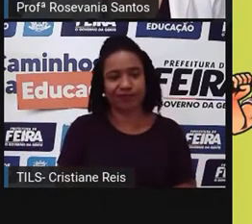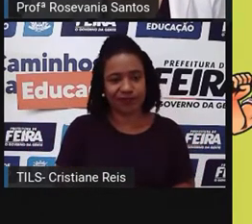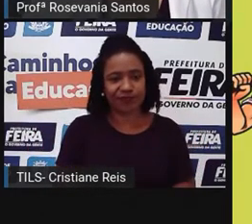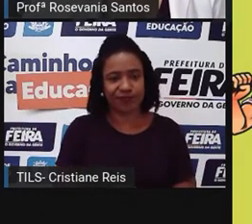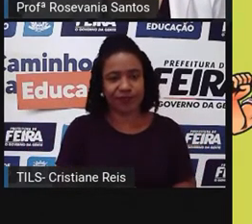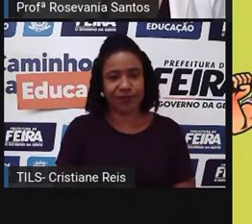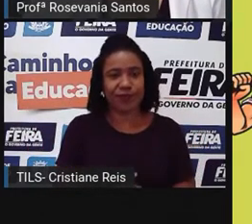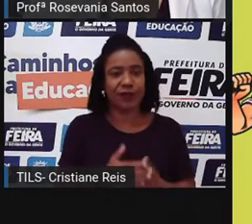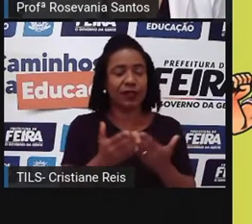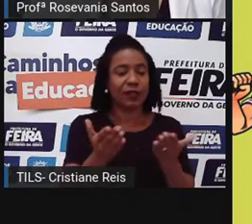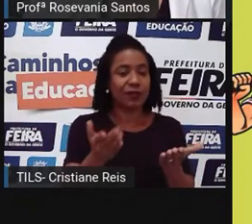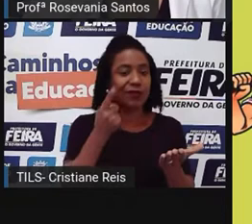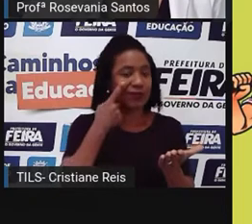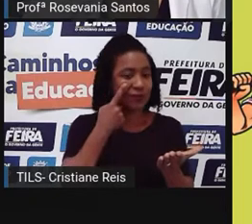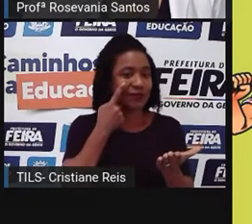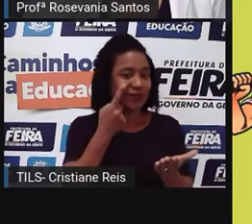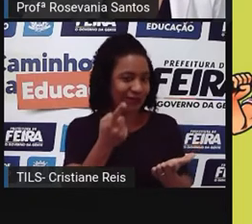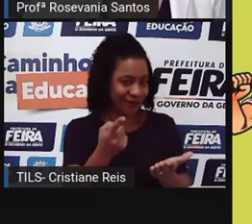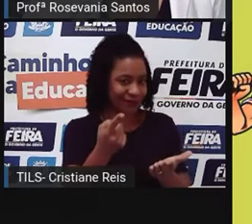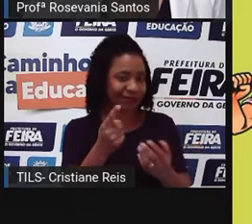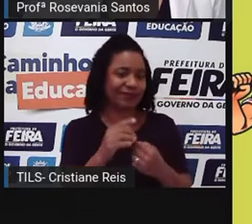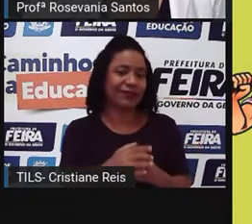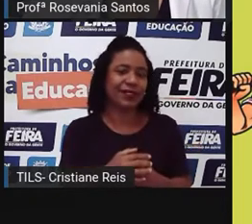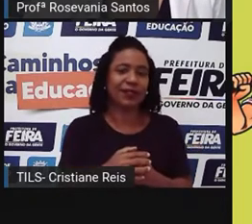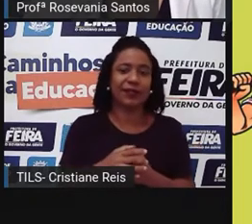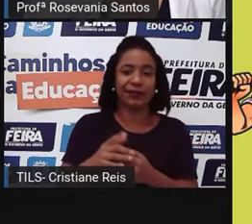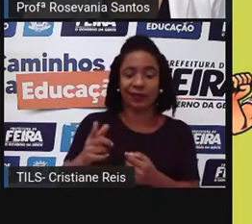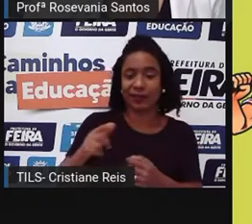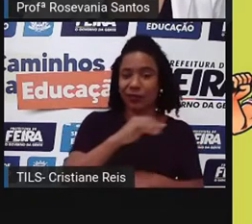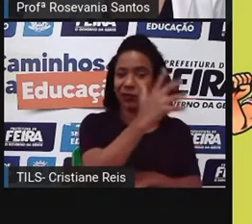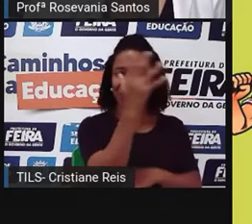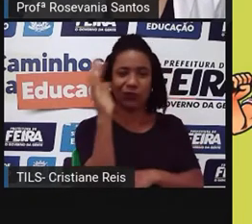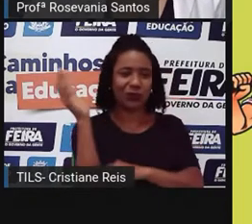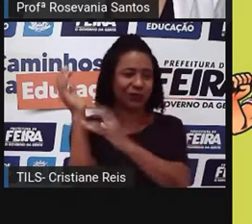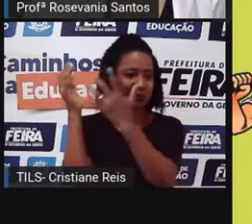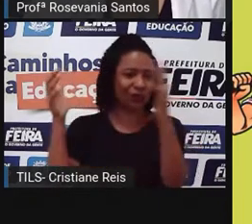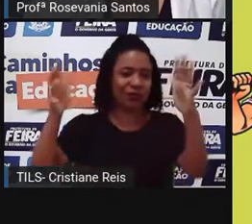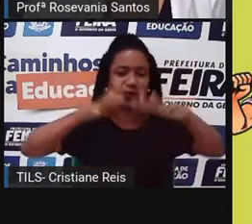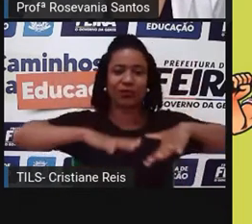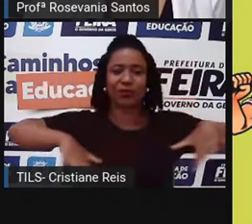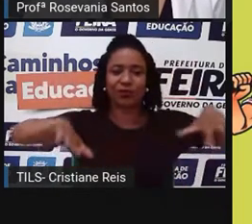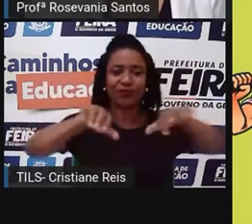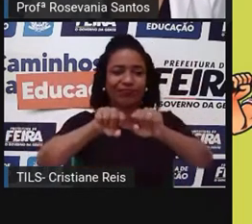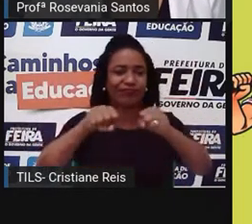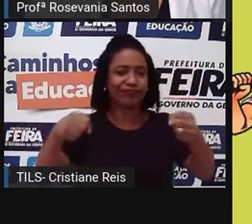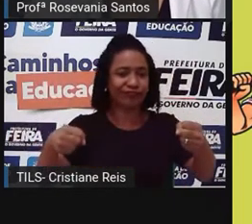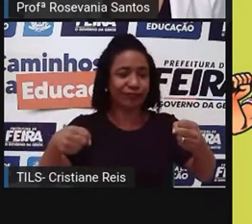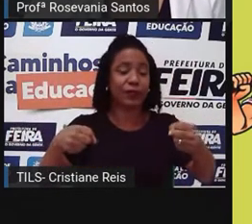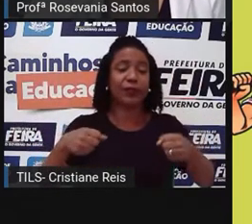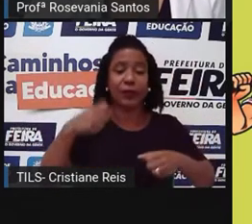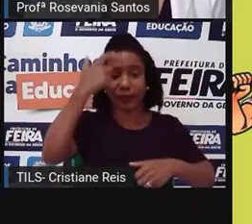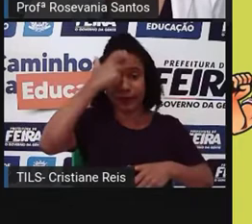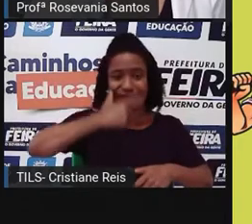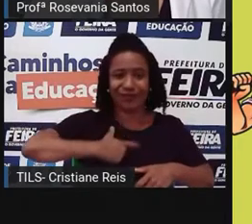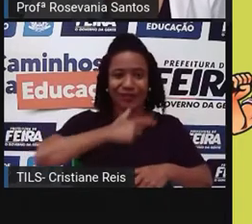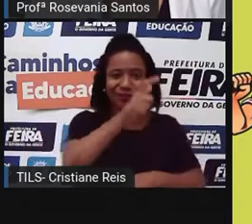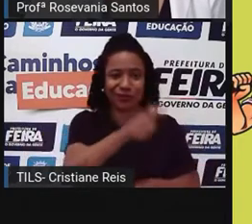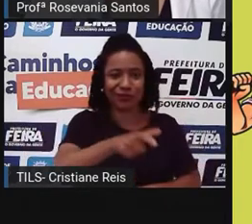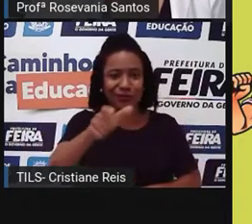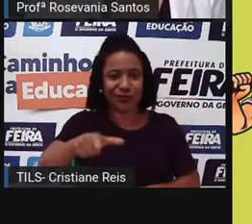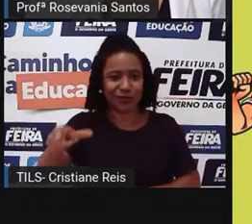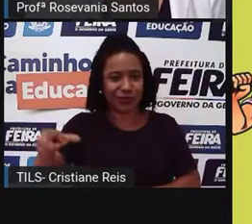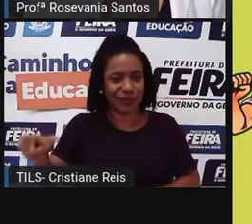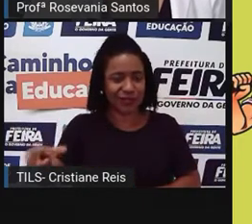nesses casos aqui, além de prejudicar o ambiente, prejudica a gente também, né? Que está fazendo